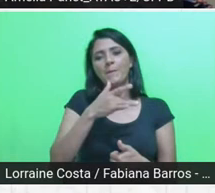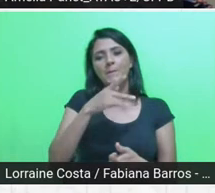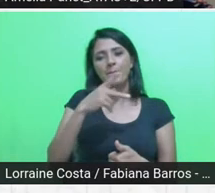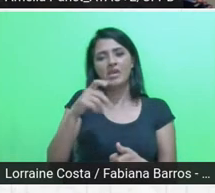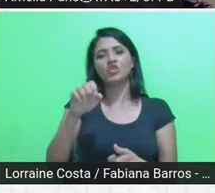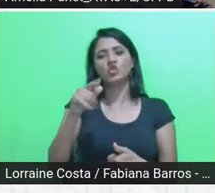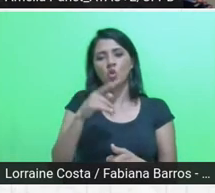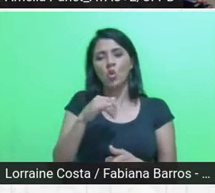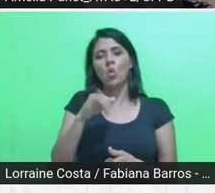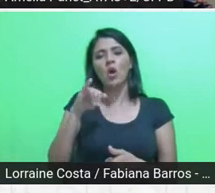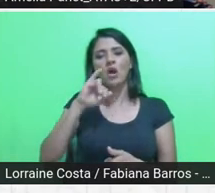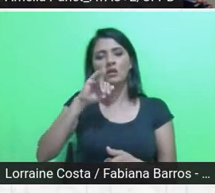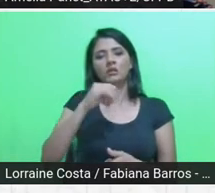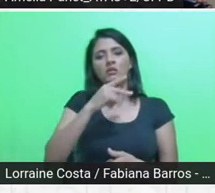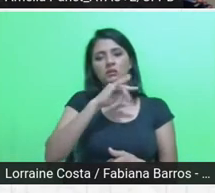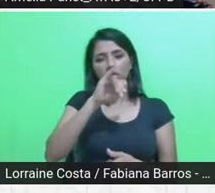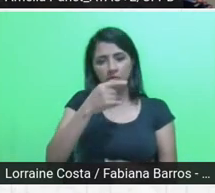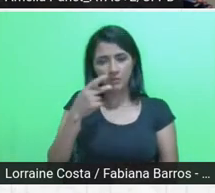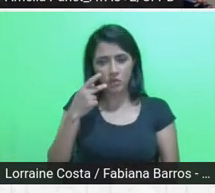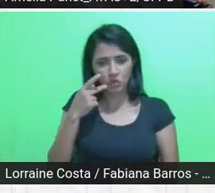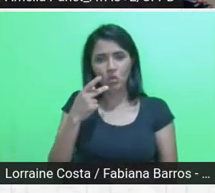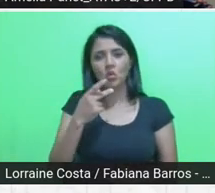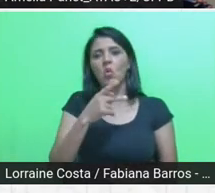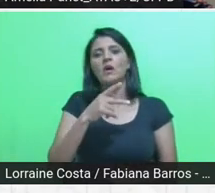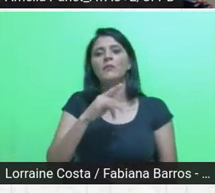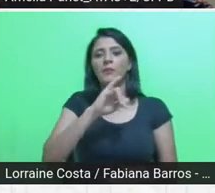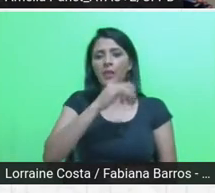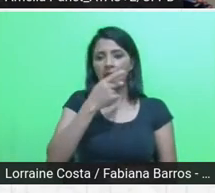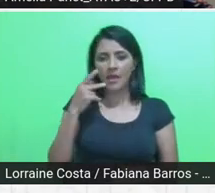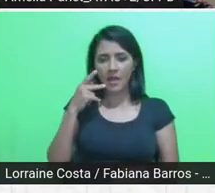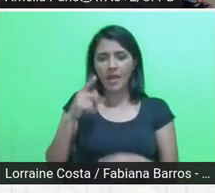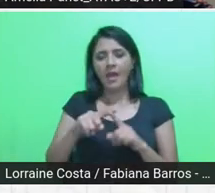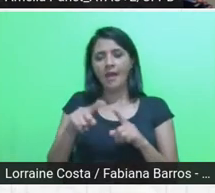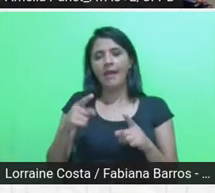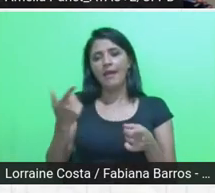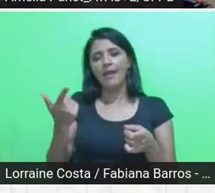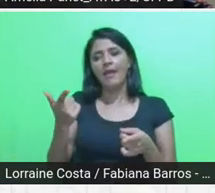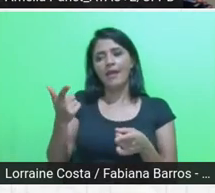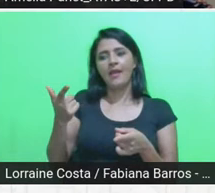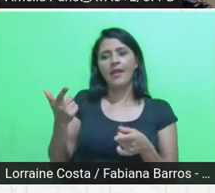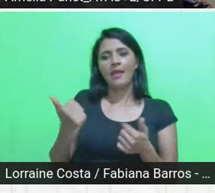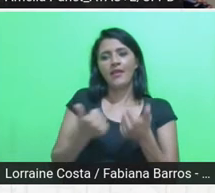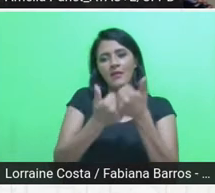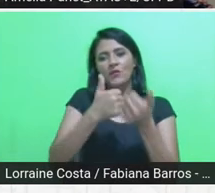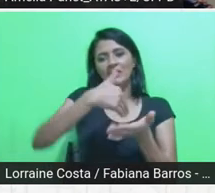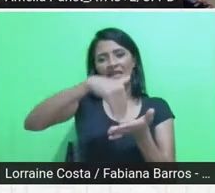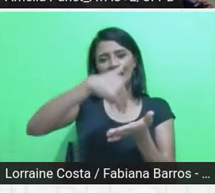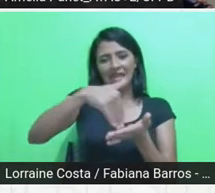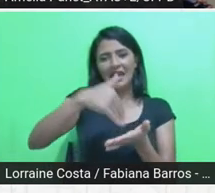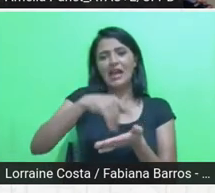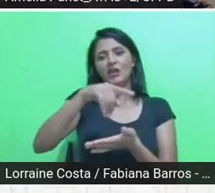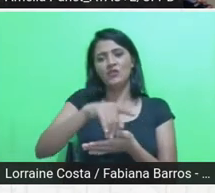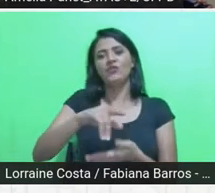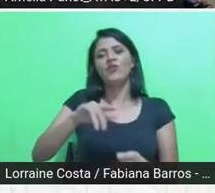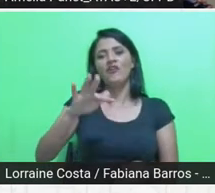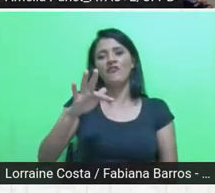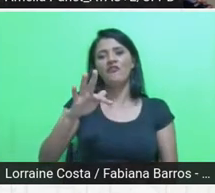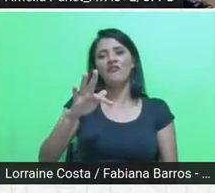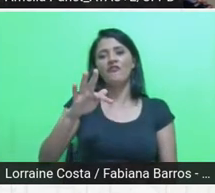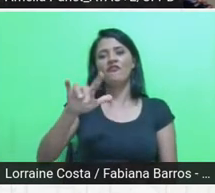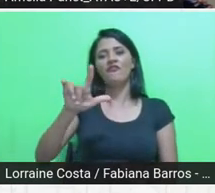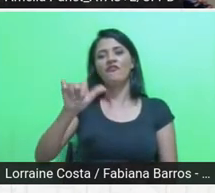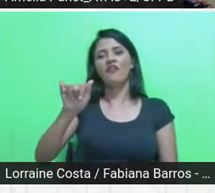Secretário de Planejamento que é o Flávio Tavares e ele vai construir a sua